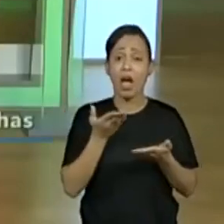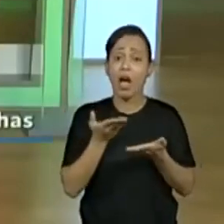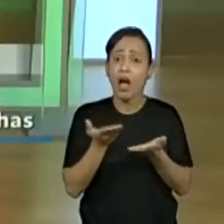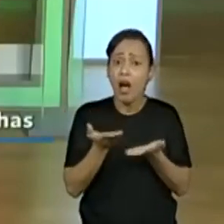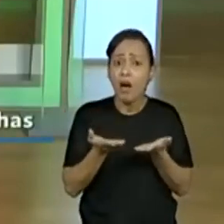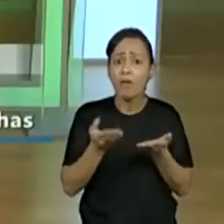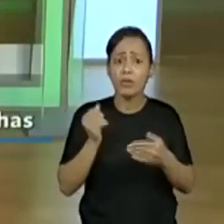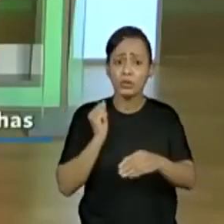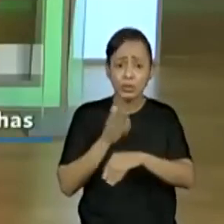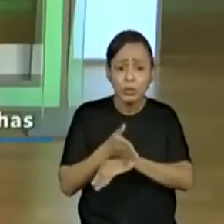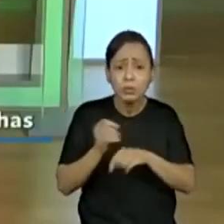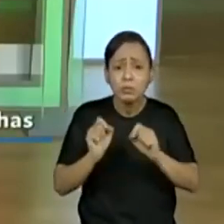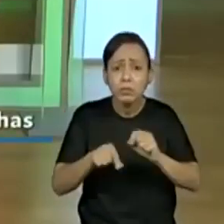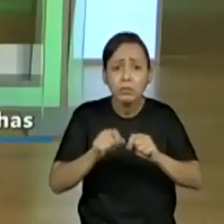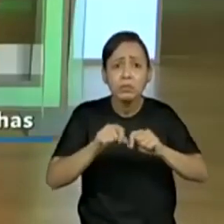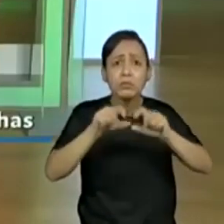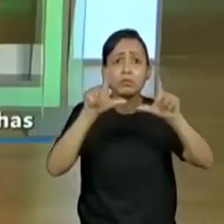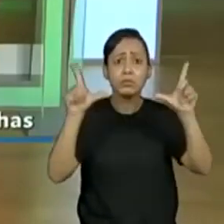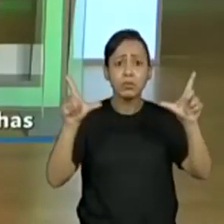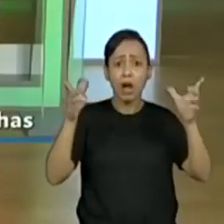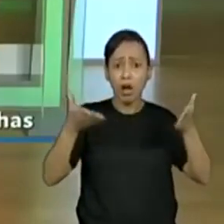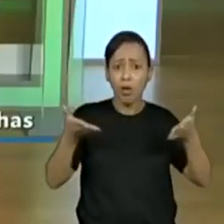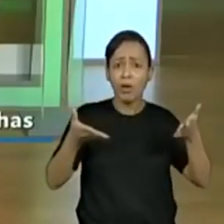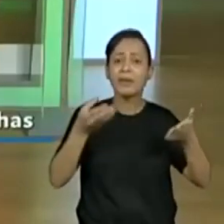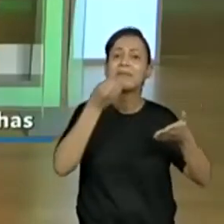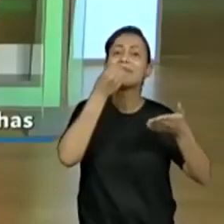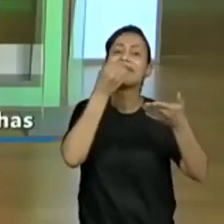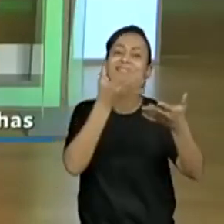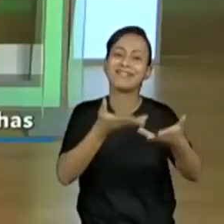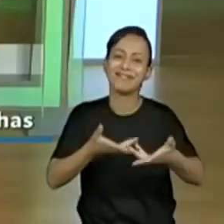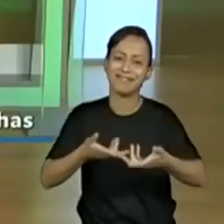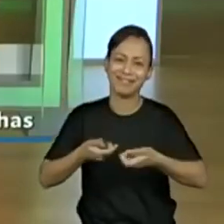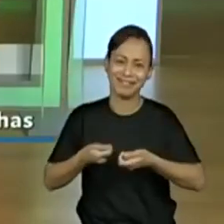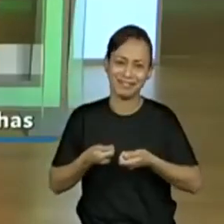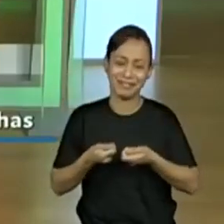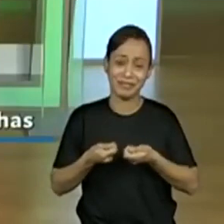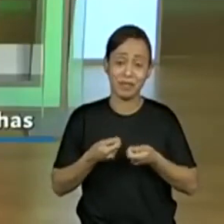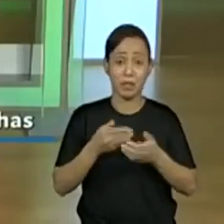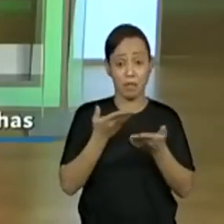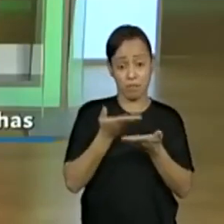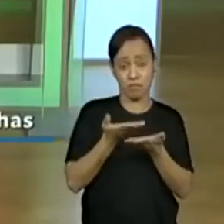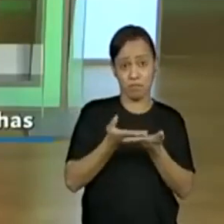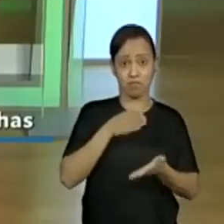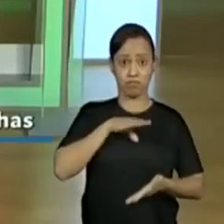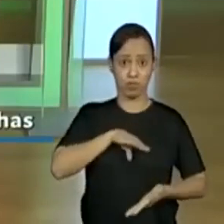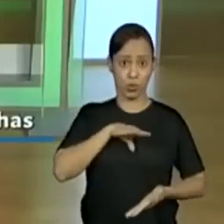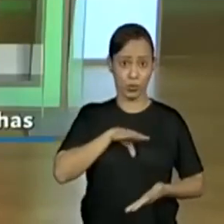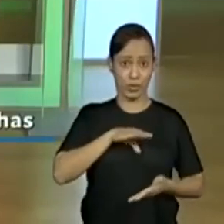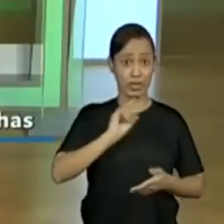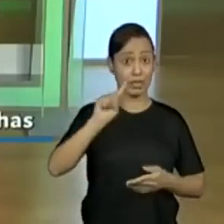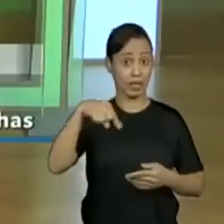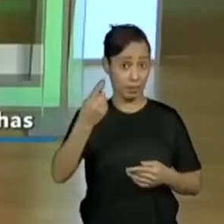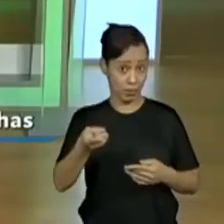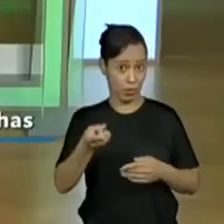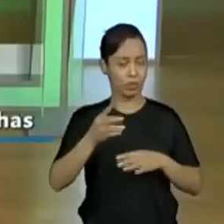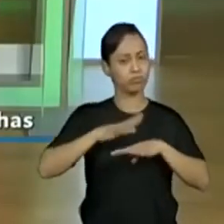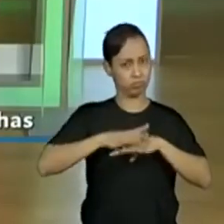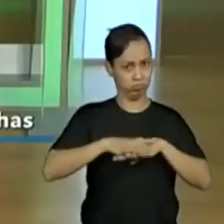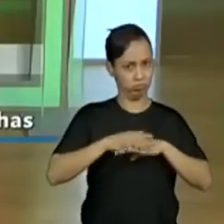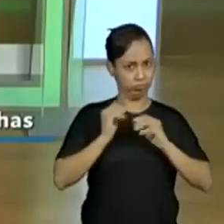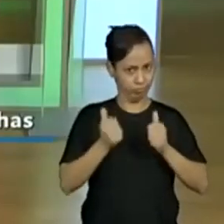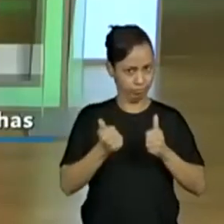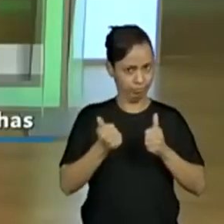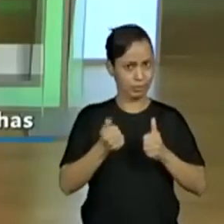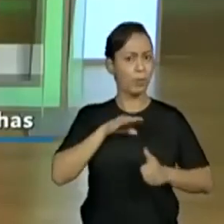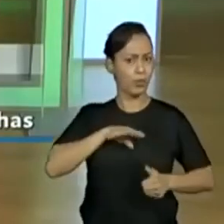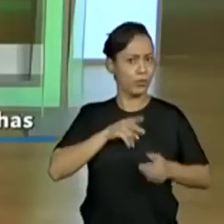recuperação, duas aulas de língua portuguesa ao longo da semana e a seguinte vai ser matemática. Mas vamos continuar, a